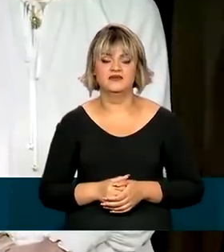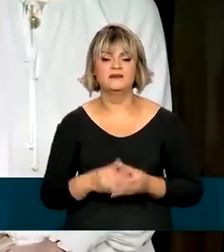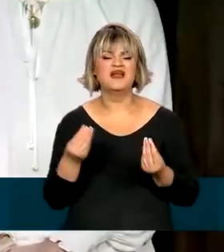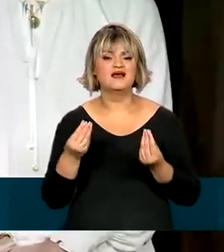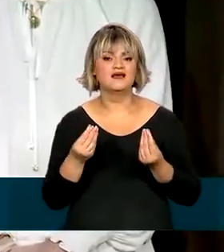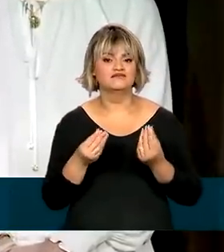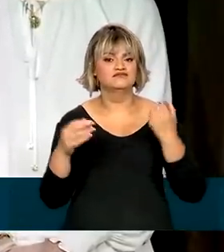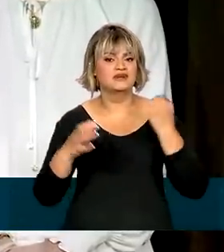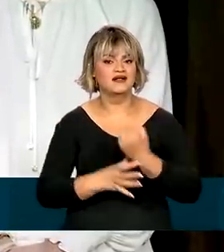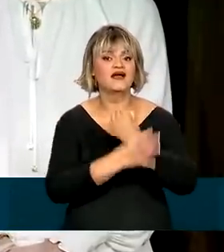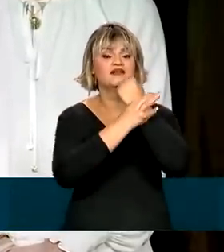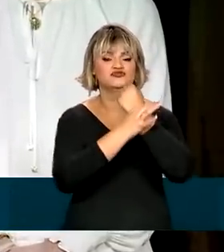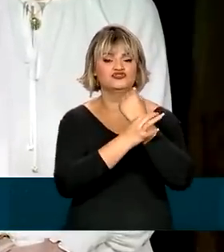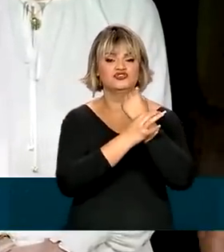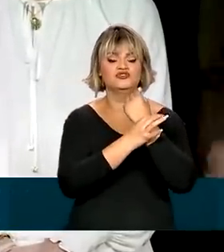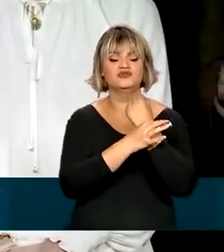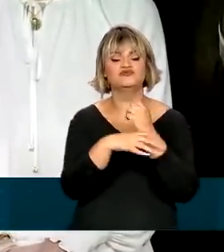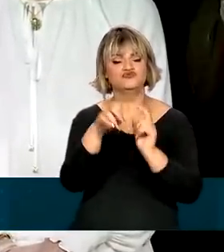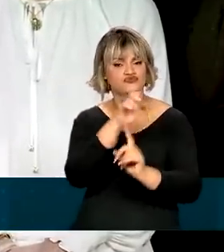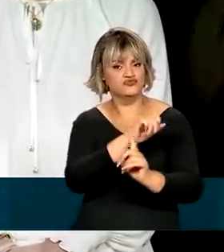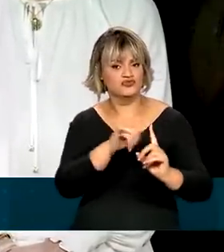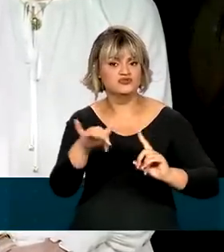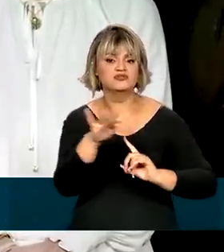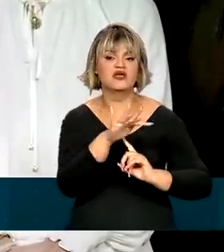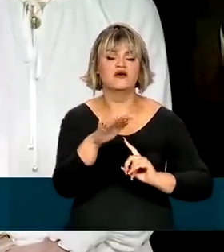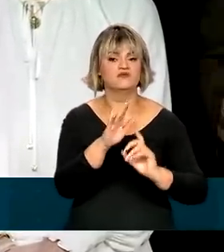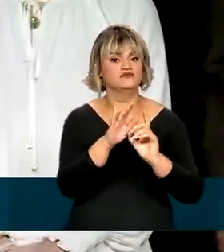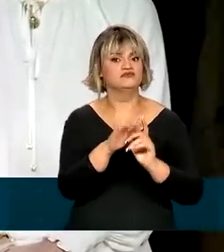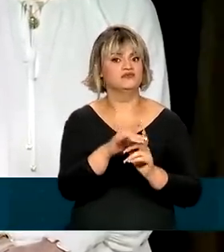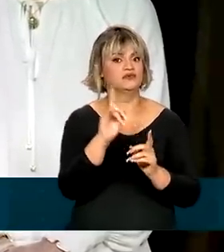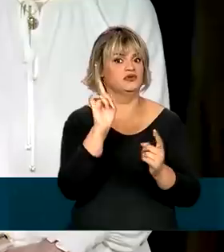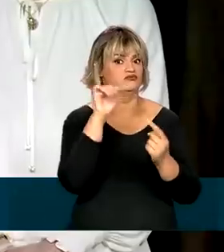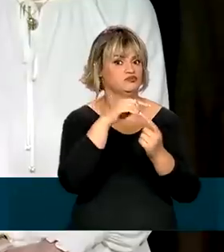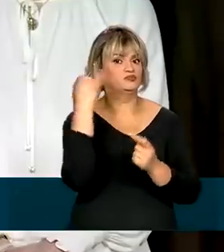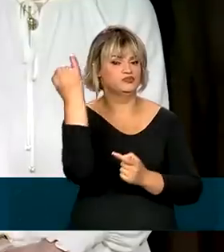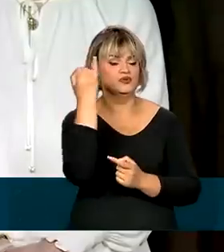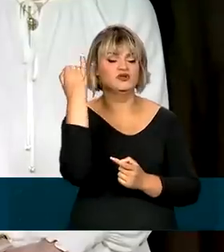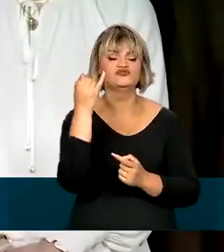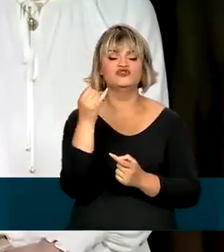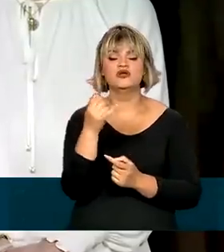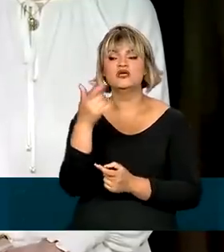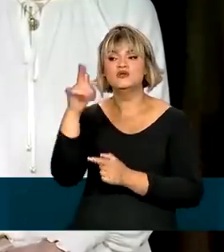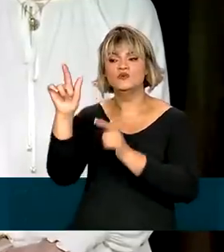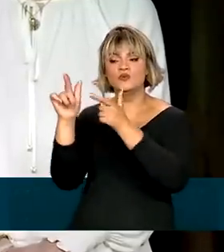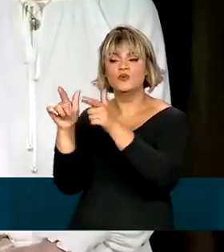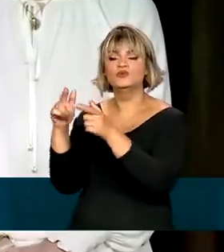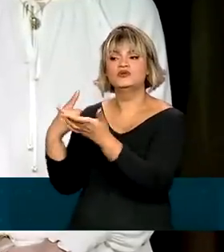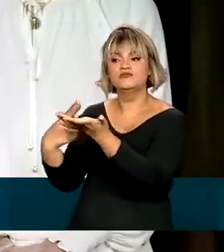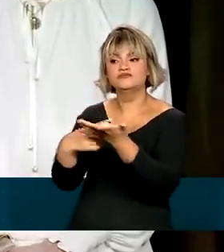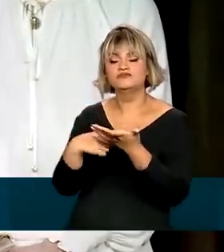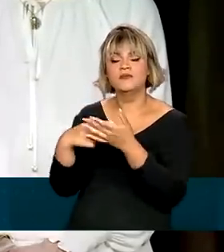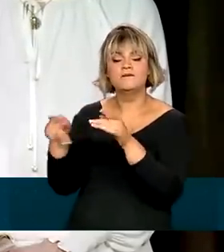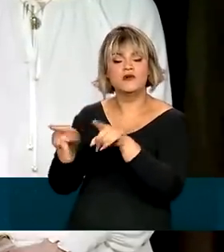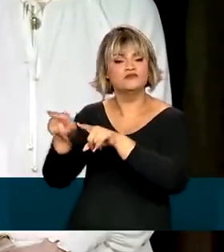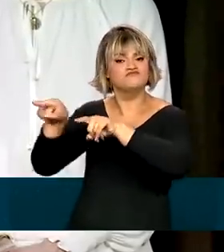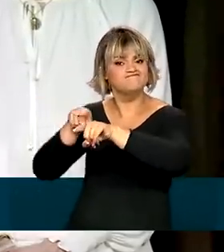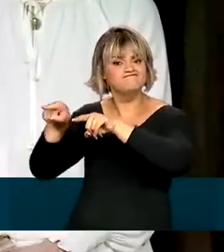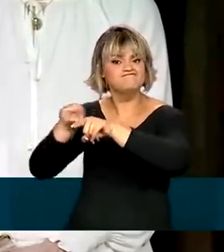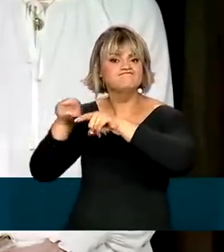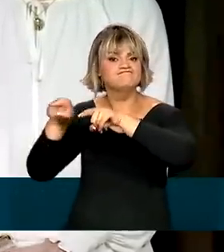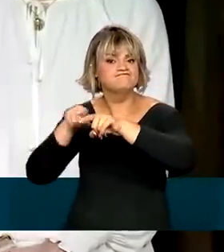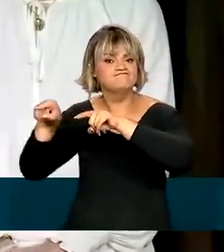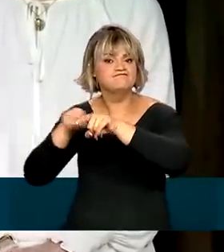garantir essa questão social, que é central, e de outro lado, ter uma agenda de competitividade,